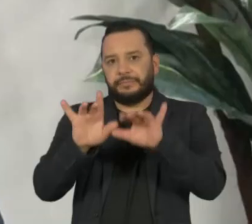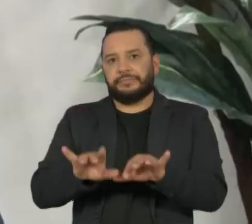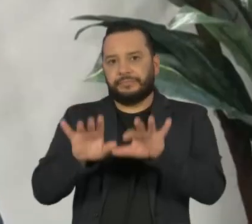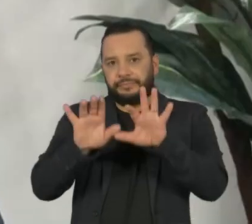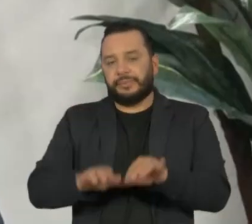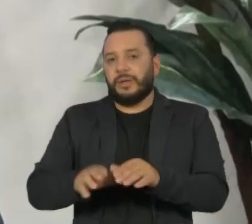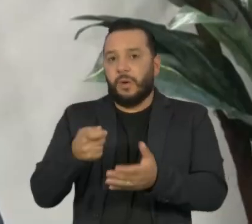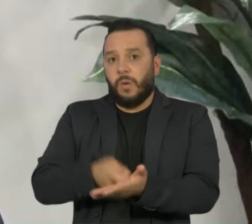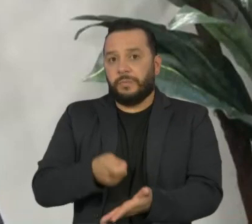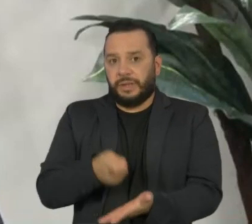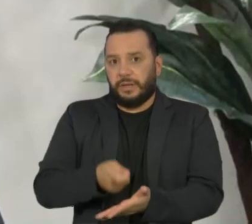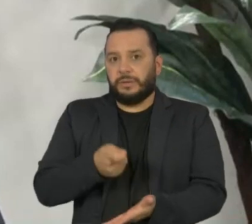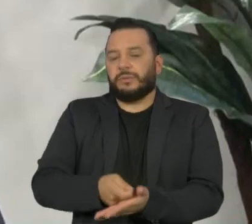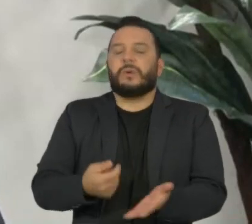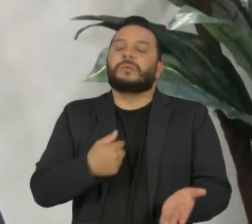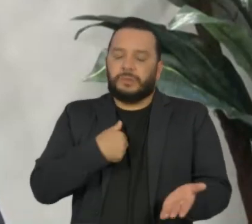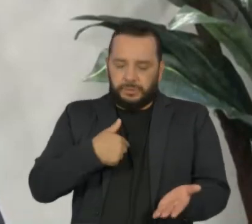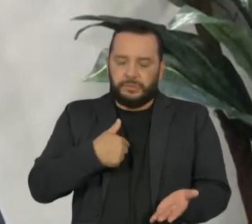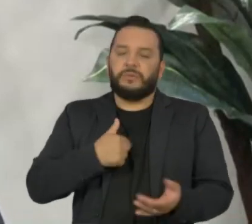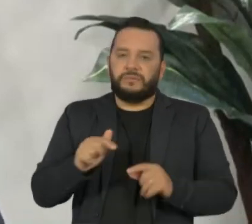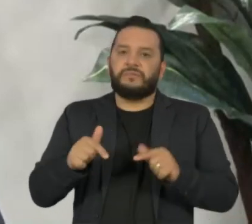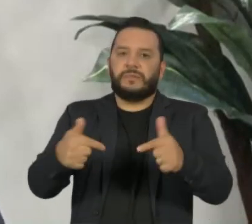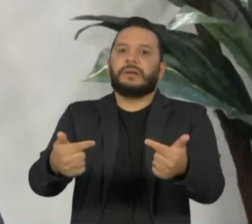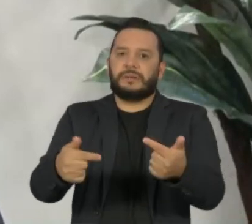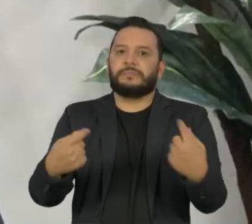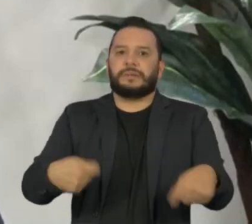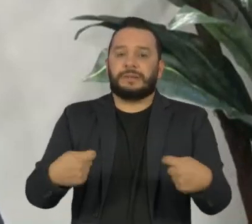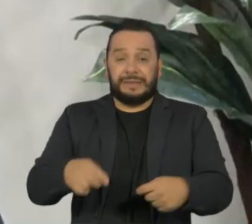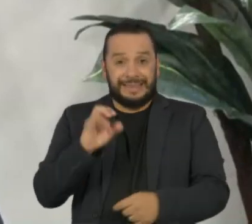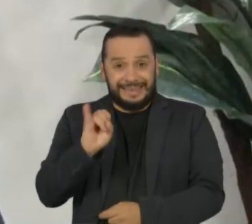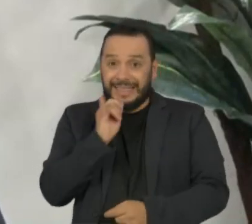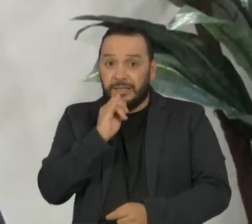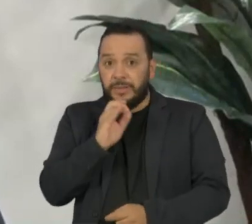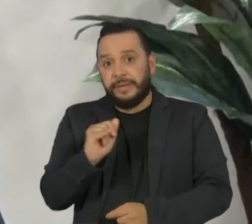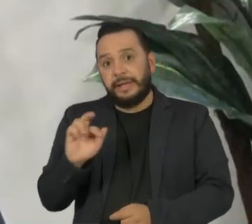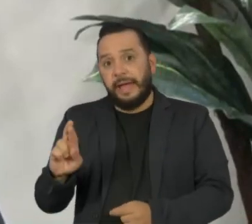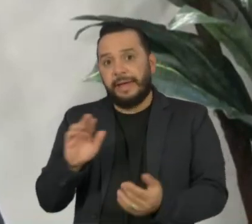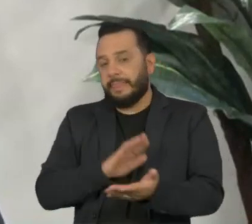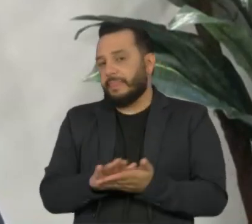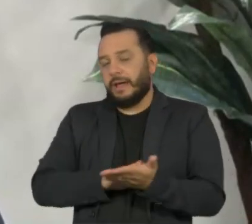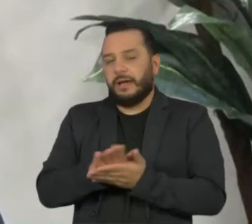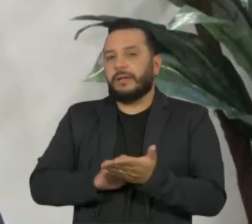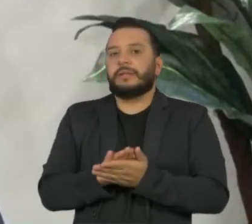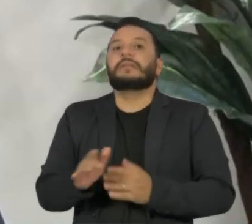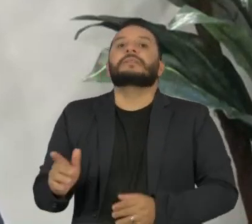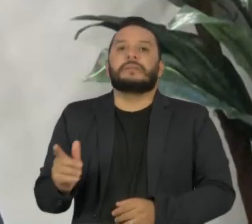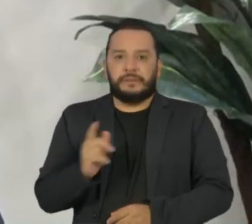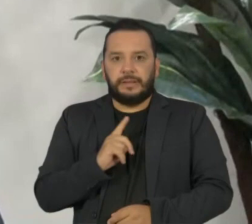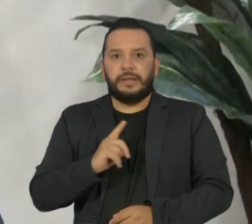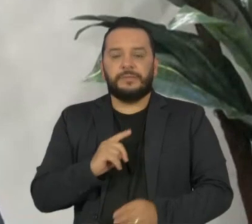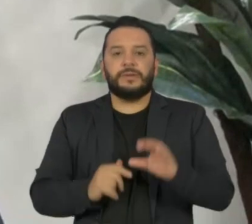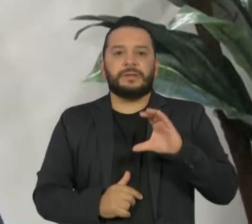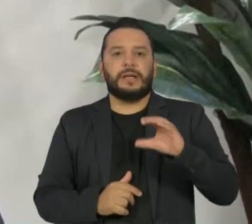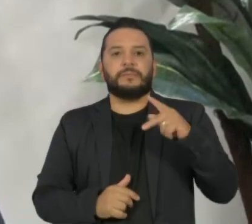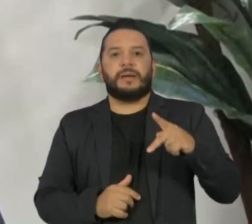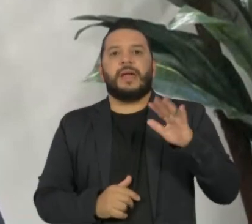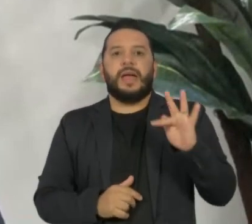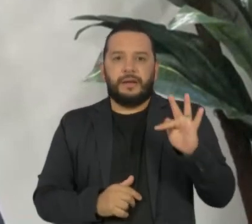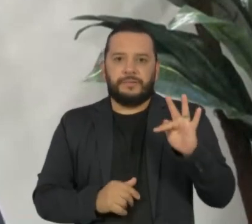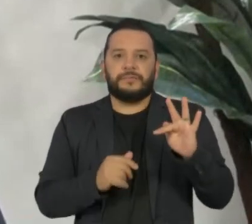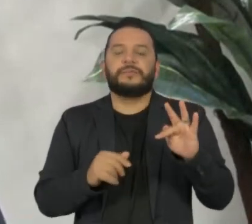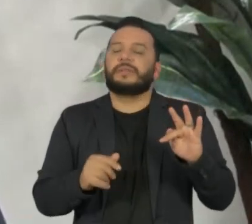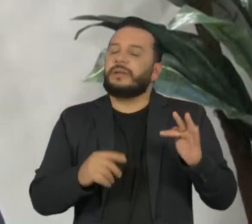obrigatório que eu tenho que realizar, quando eu não faço essa declaração, eu tenho a questão de ficar com o meu CPF